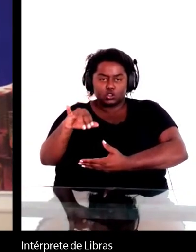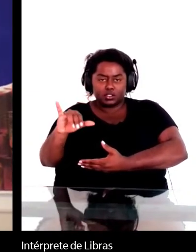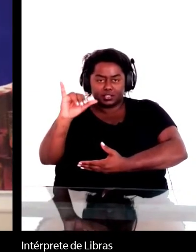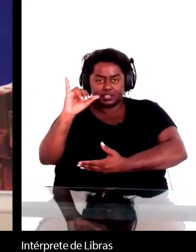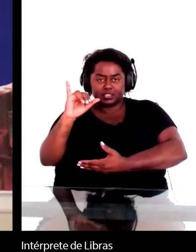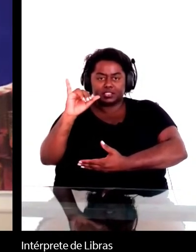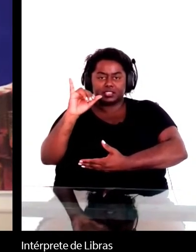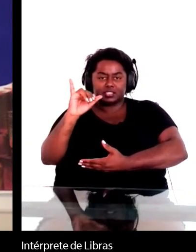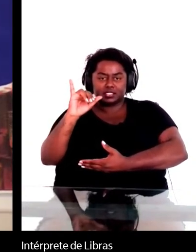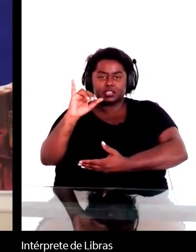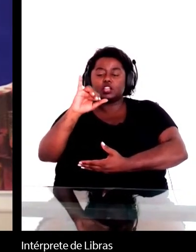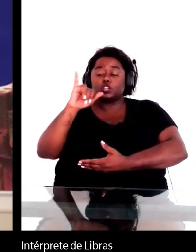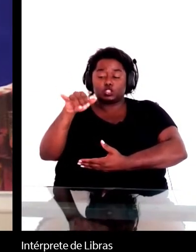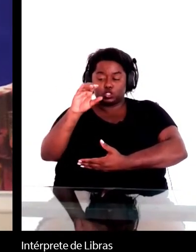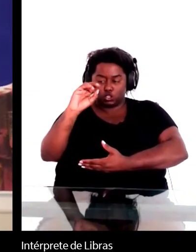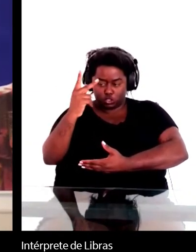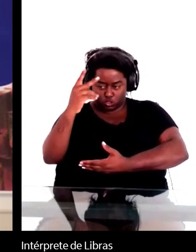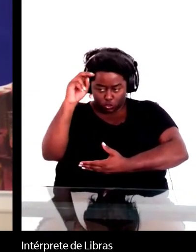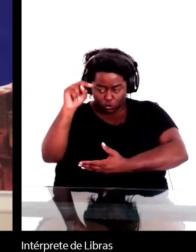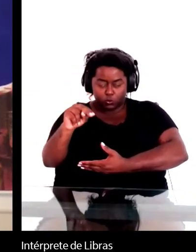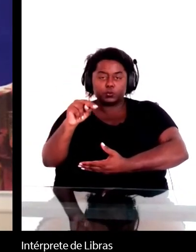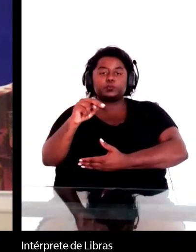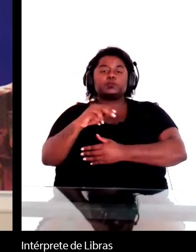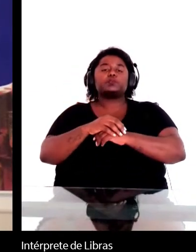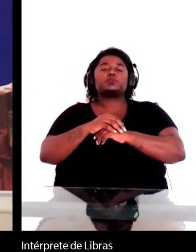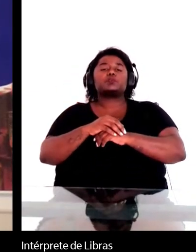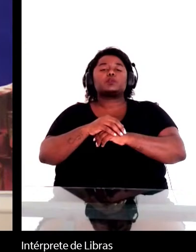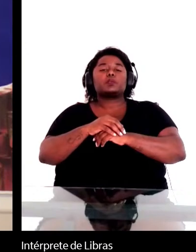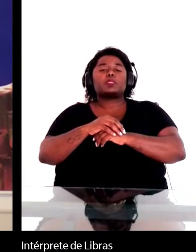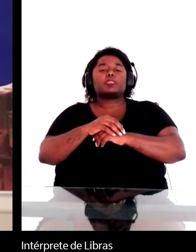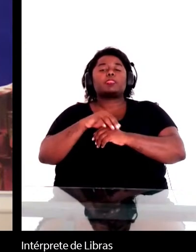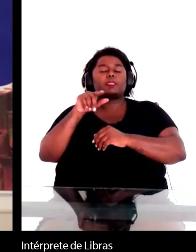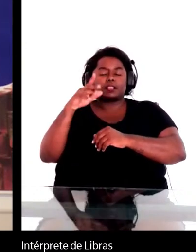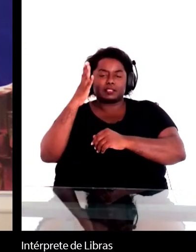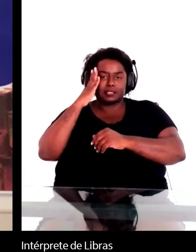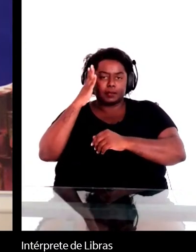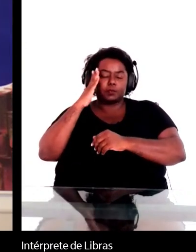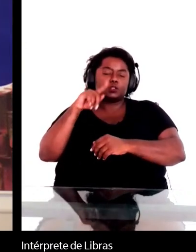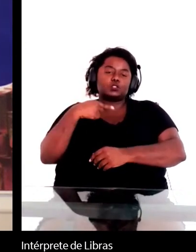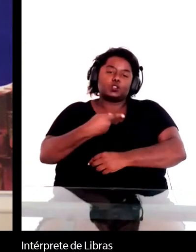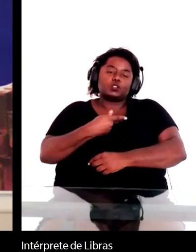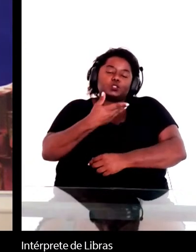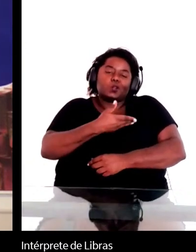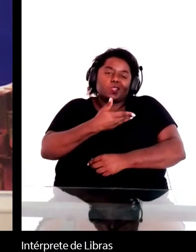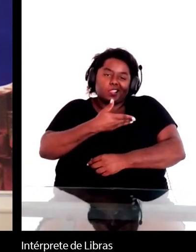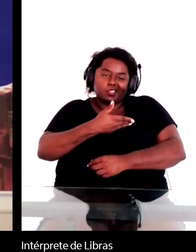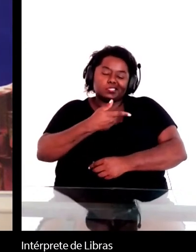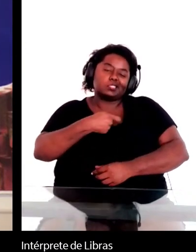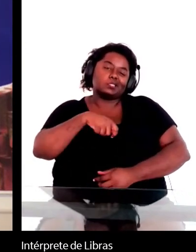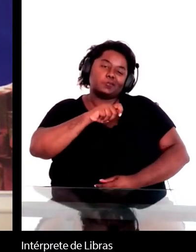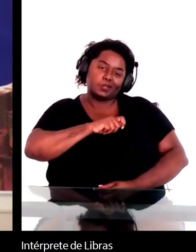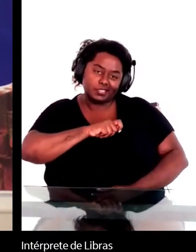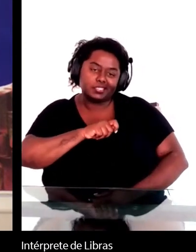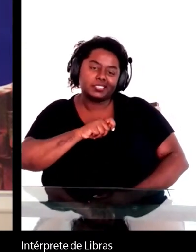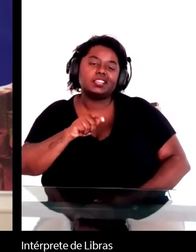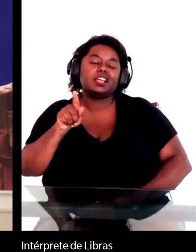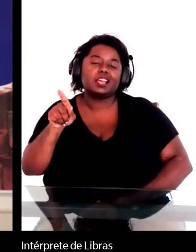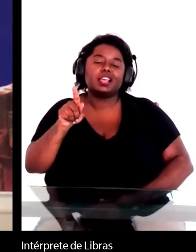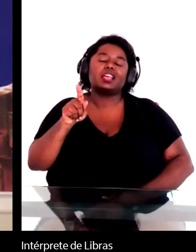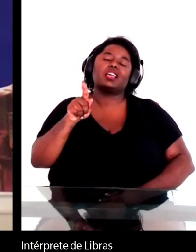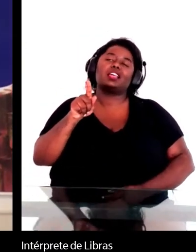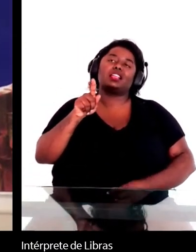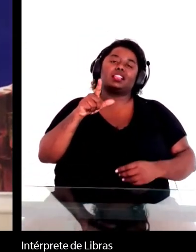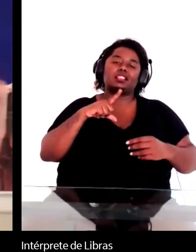os nossos colegas hispanoh-americanos não cito muito o livro de Carlos Fuentes Machado de la Mancha